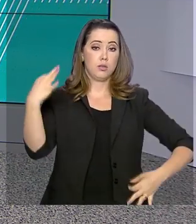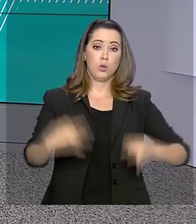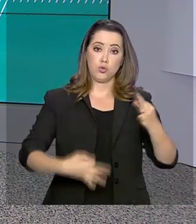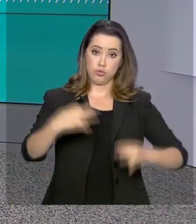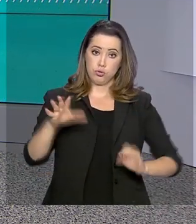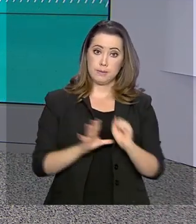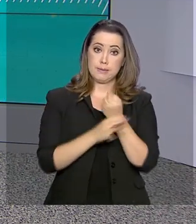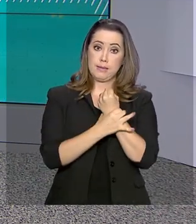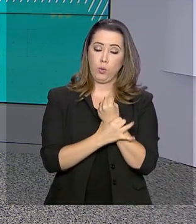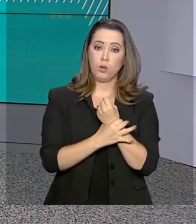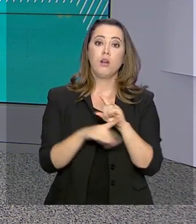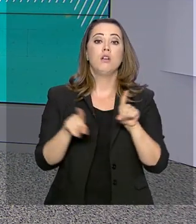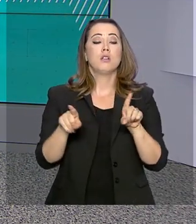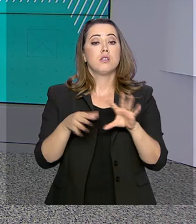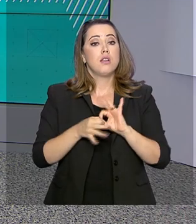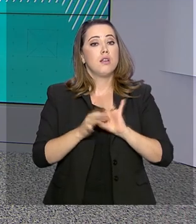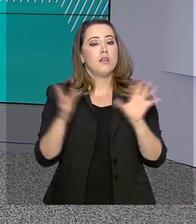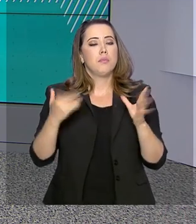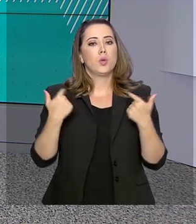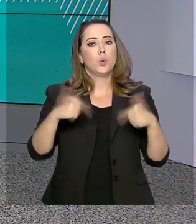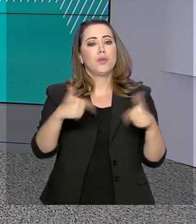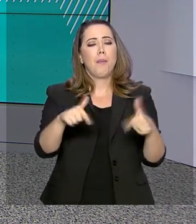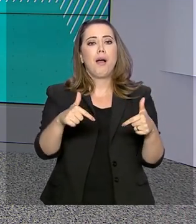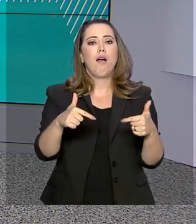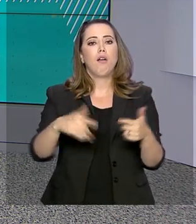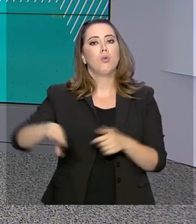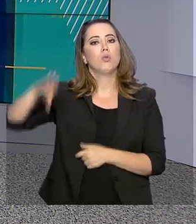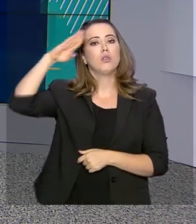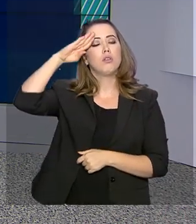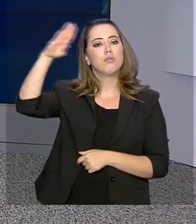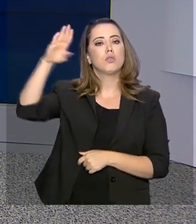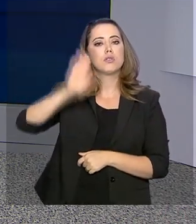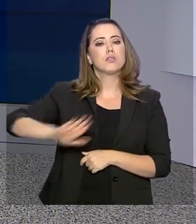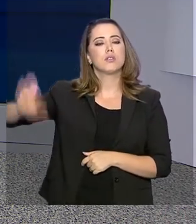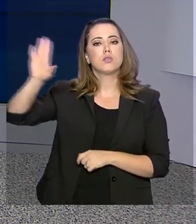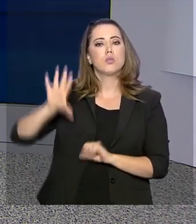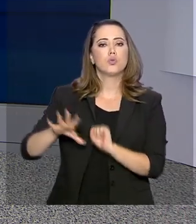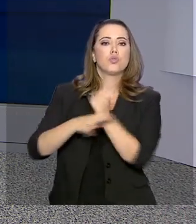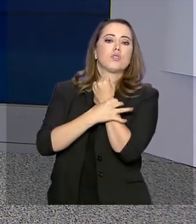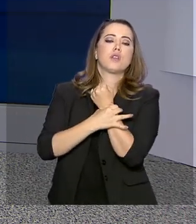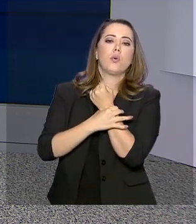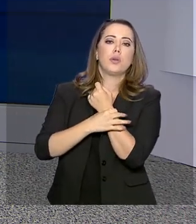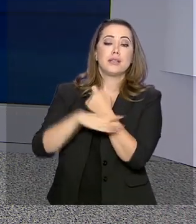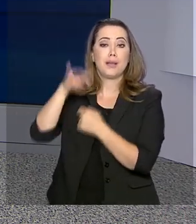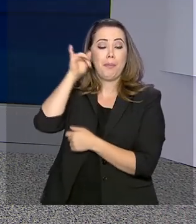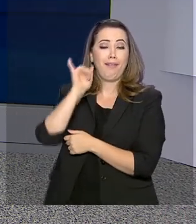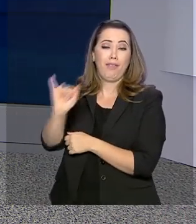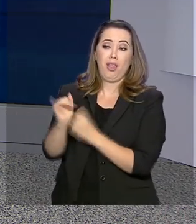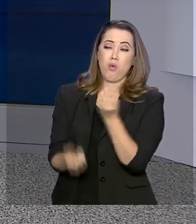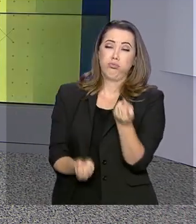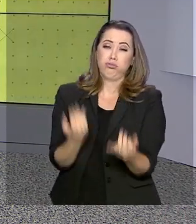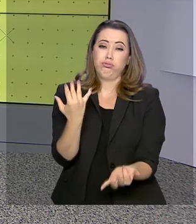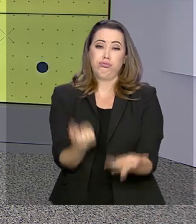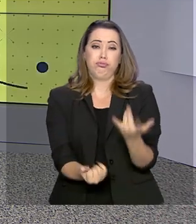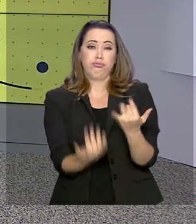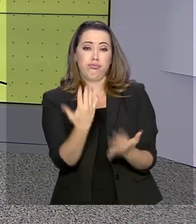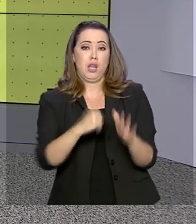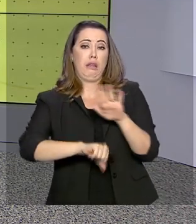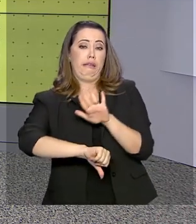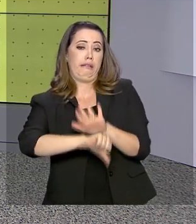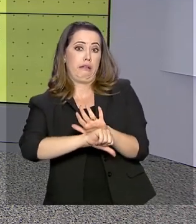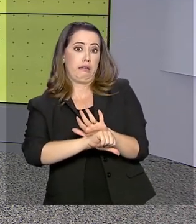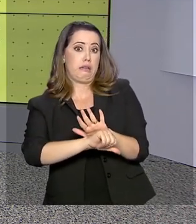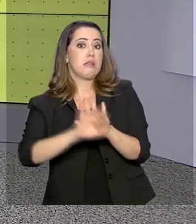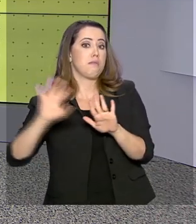autorizou a prorrogação do prazo de atuação da Força Nacional de Segurança Pública no combate a queimadas e crimes ambientais no